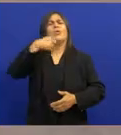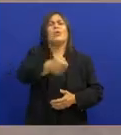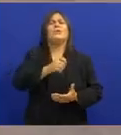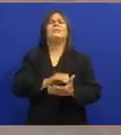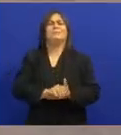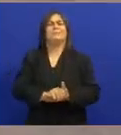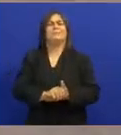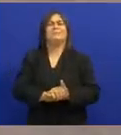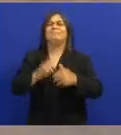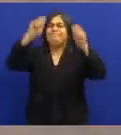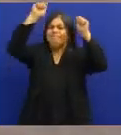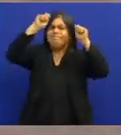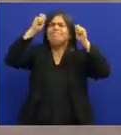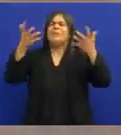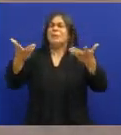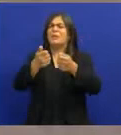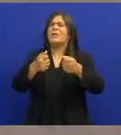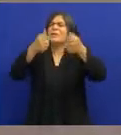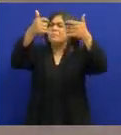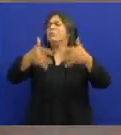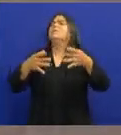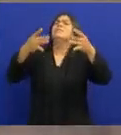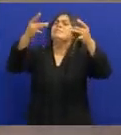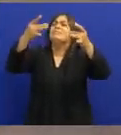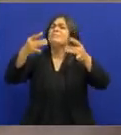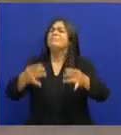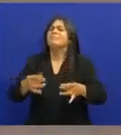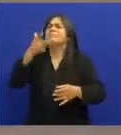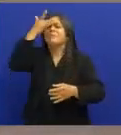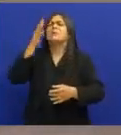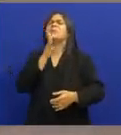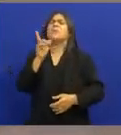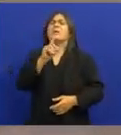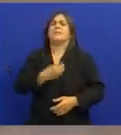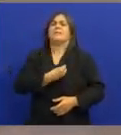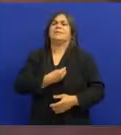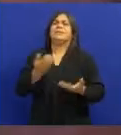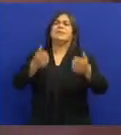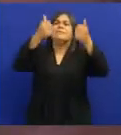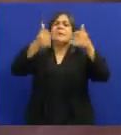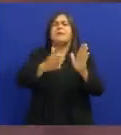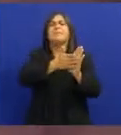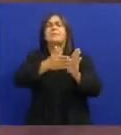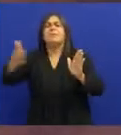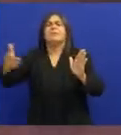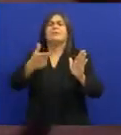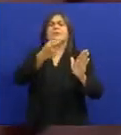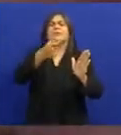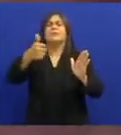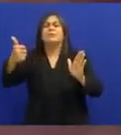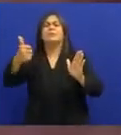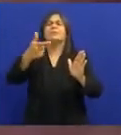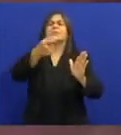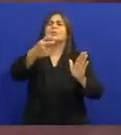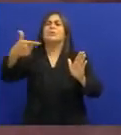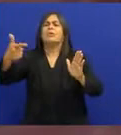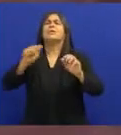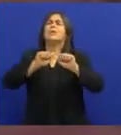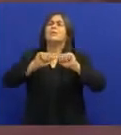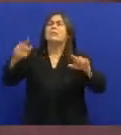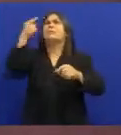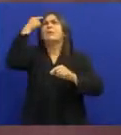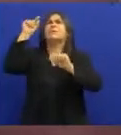Já que você é uma pessoa Que merece um documentário Muita gente conhece muito Muito da vida dele A partir daí a gente começou E esse 2001, 2002